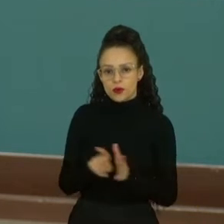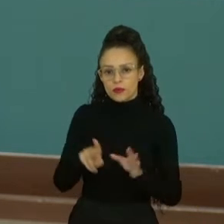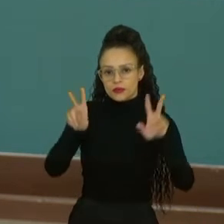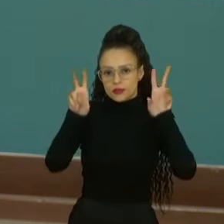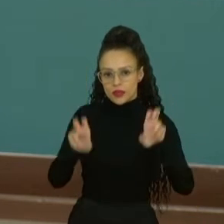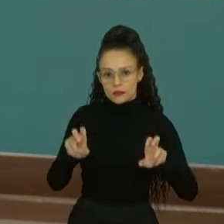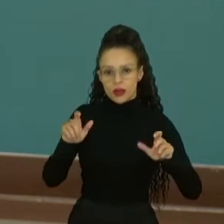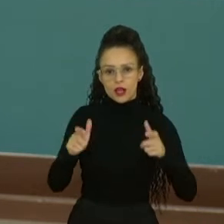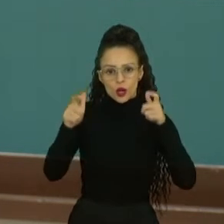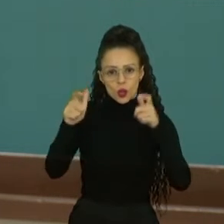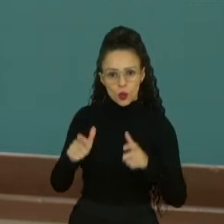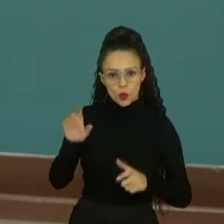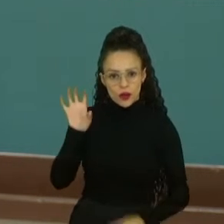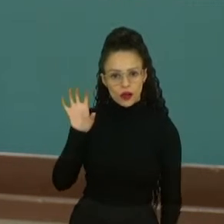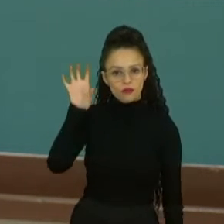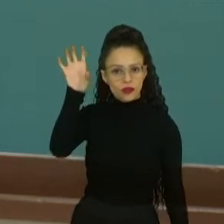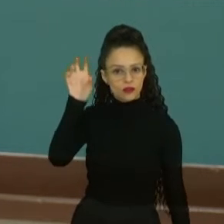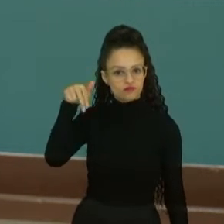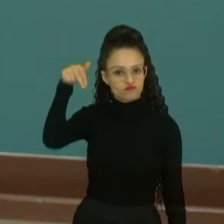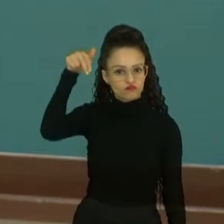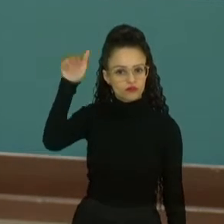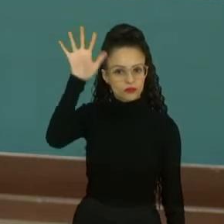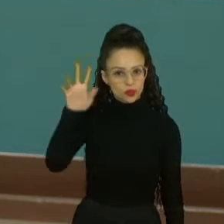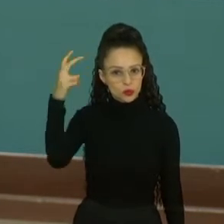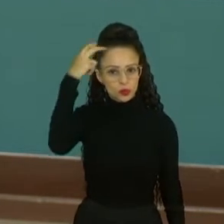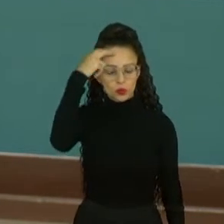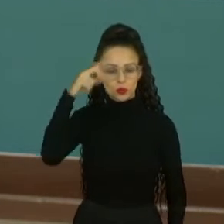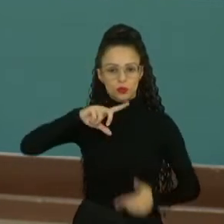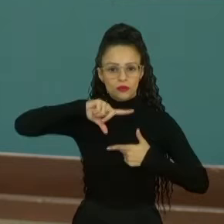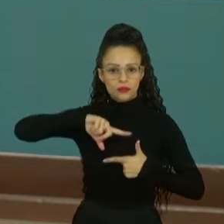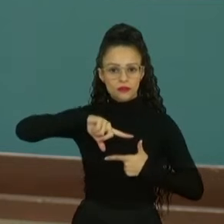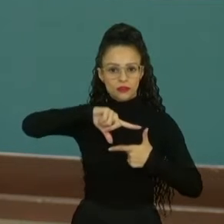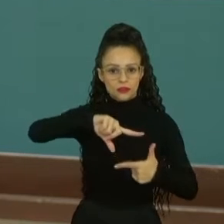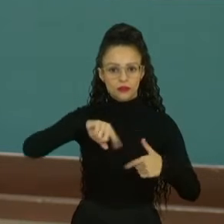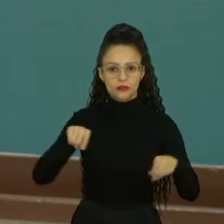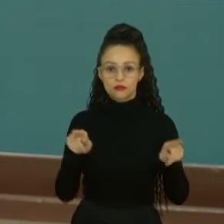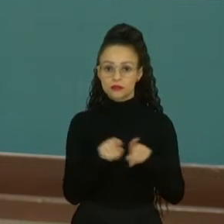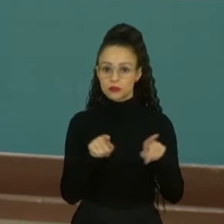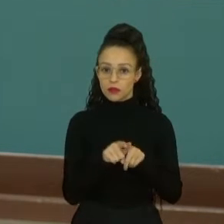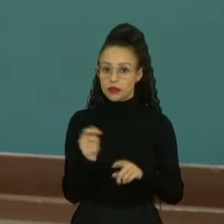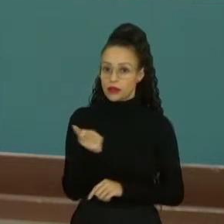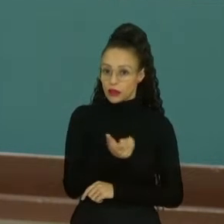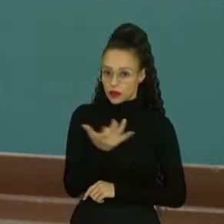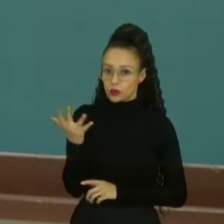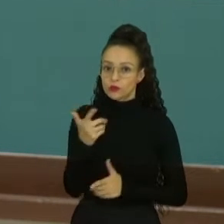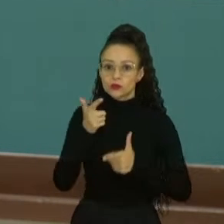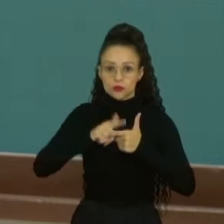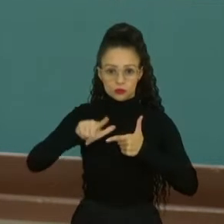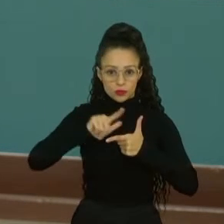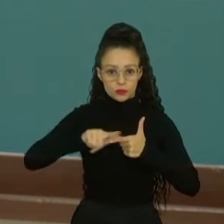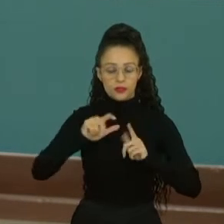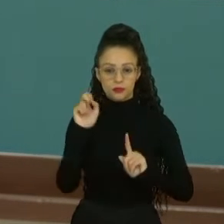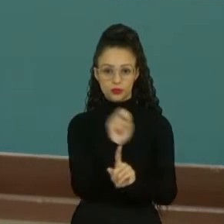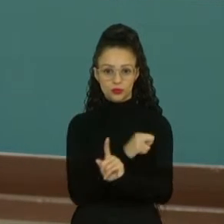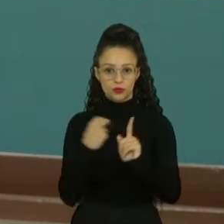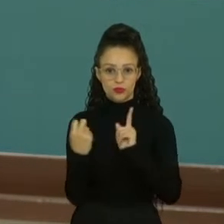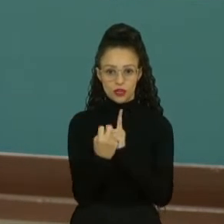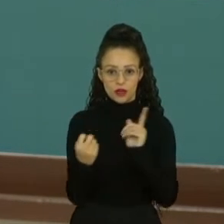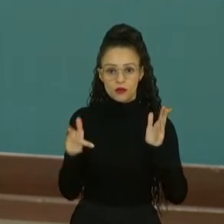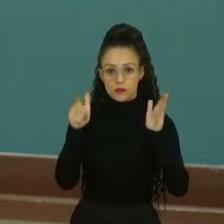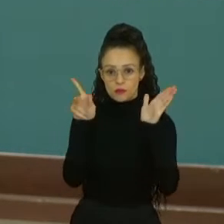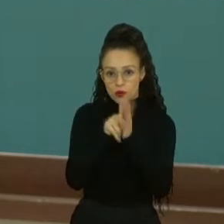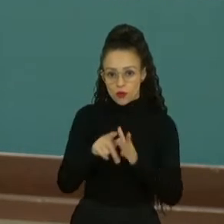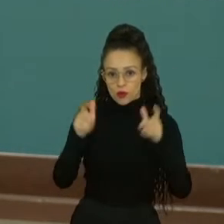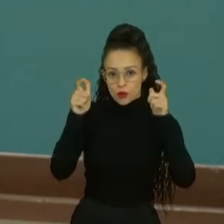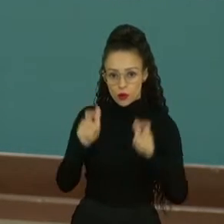regionais do nordeste, da cultura, da tradição, também de alguns problemas sociais enfrentados na região,